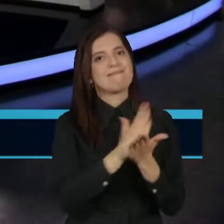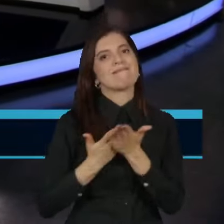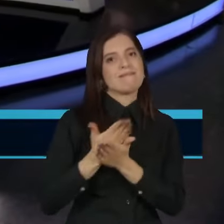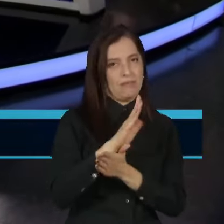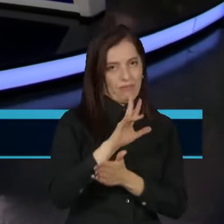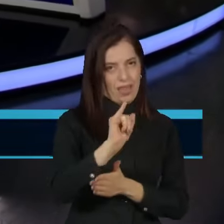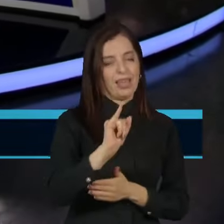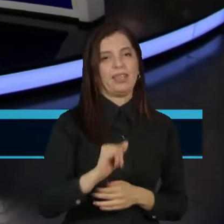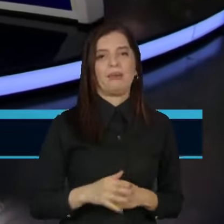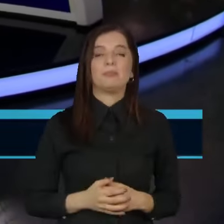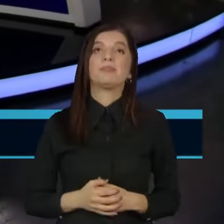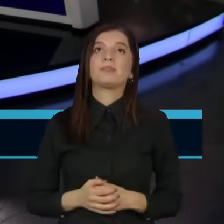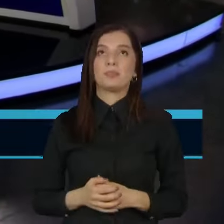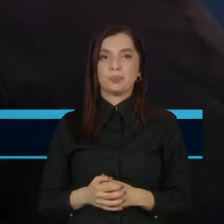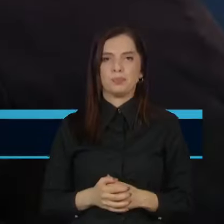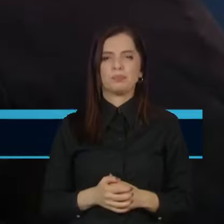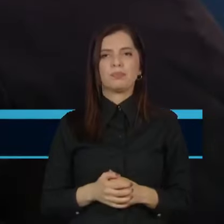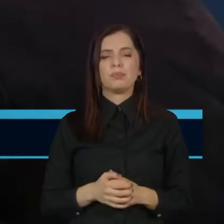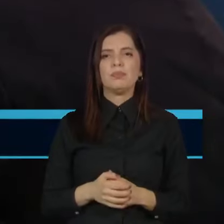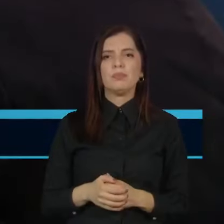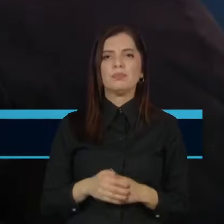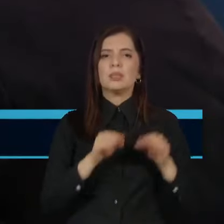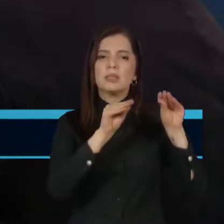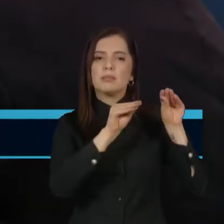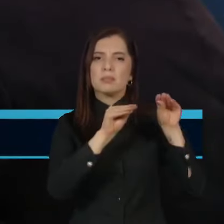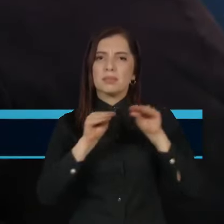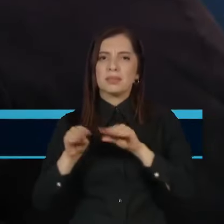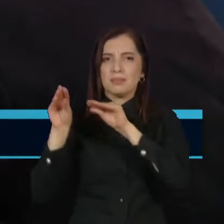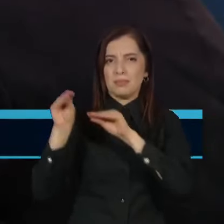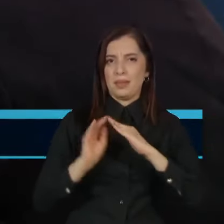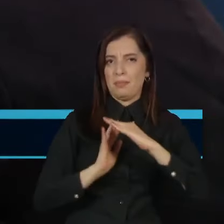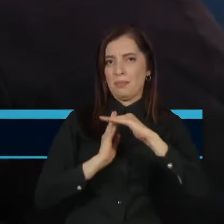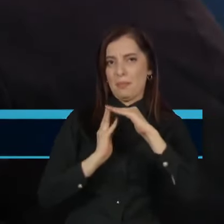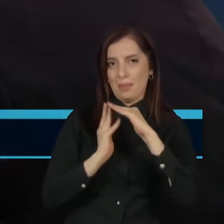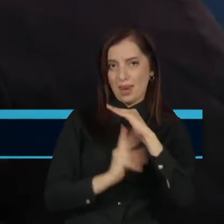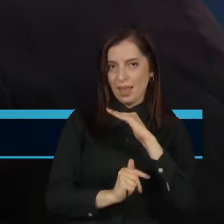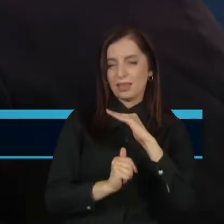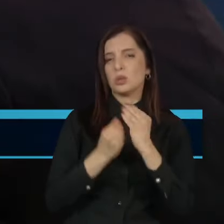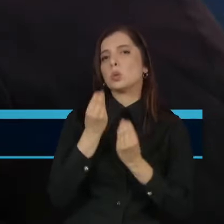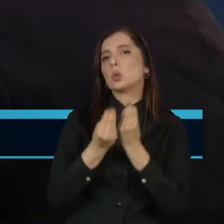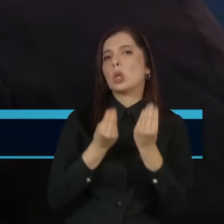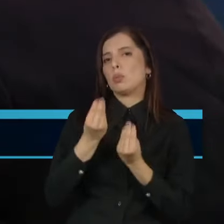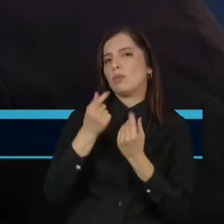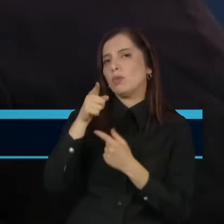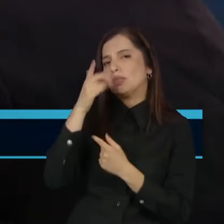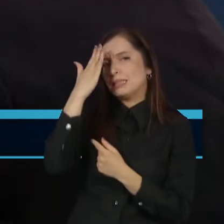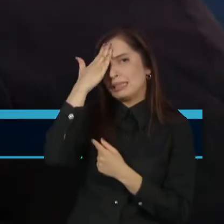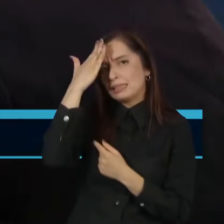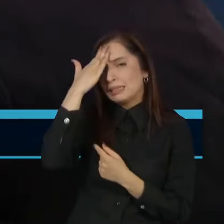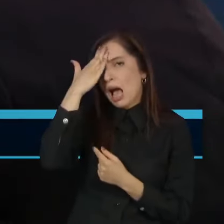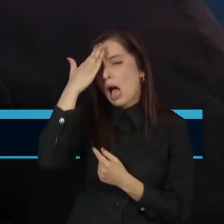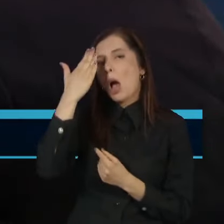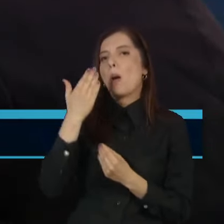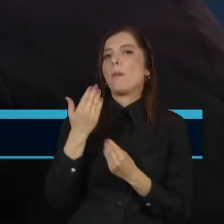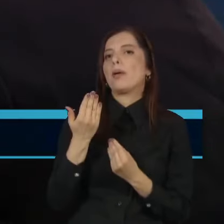desses eleitores norte-americanos, né? Tem a economia, tem ali entre os três a imigração, né?